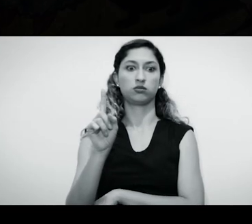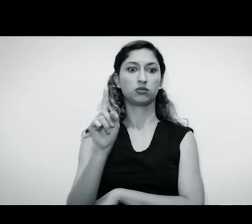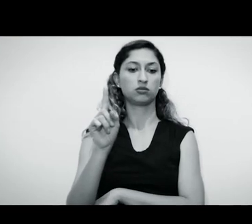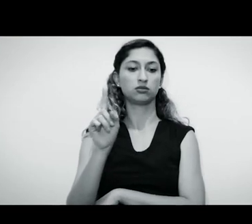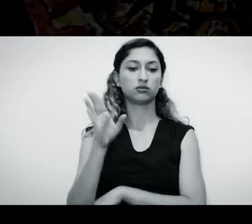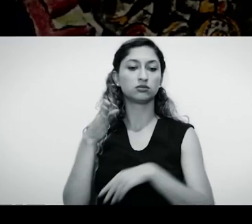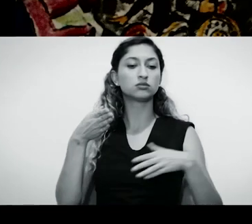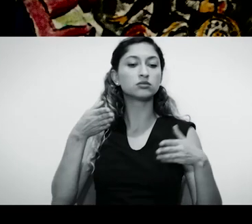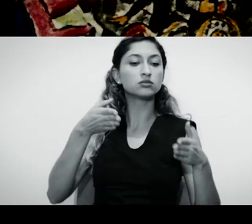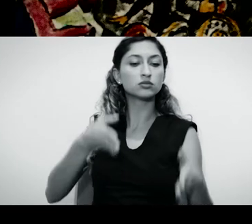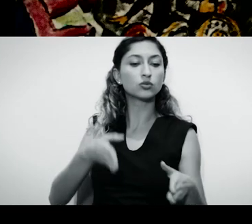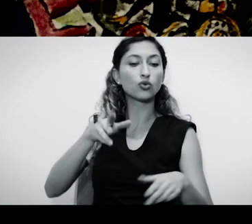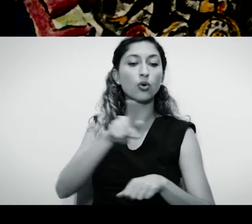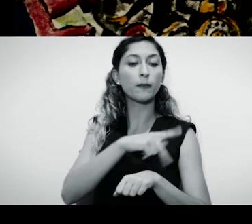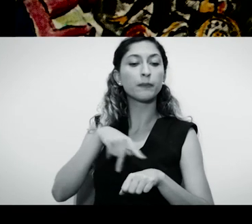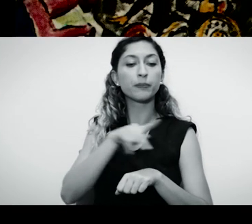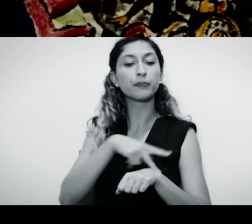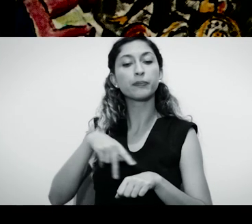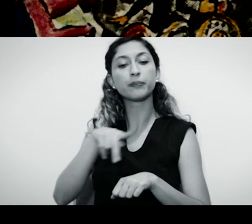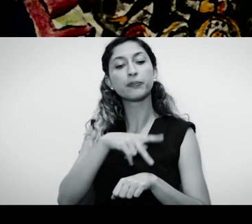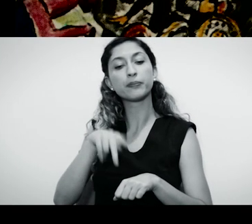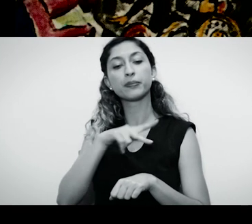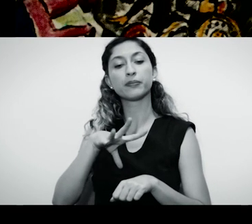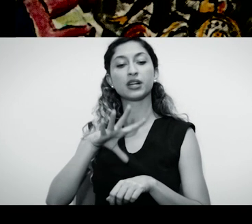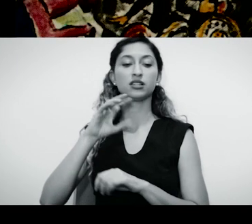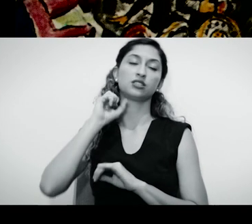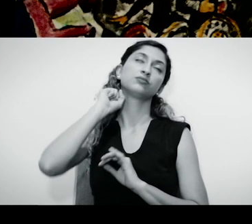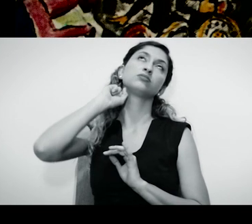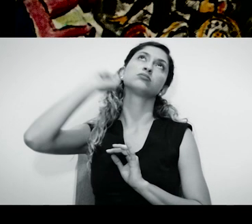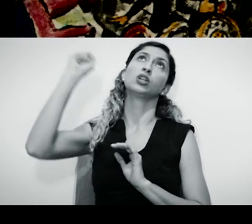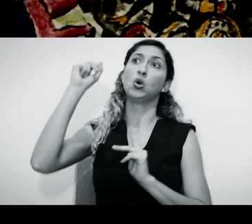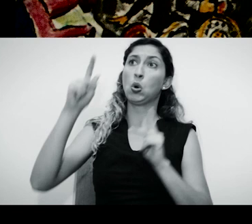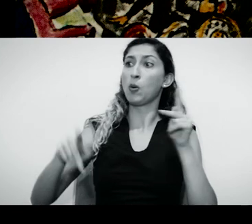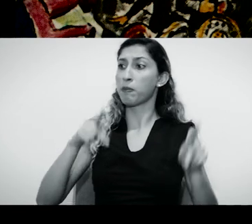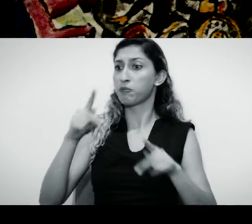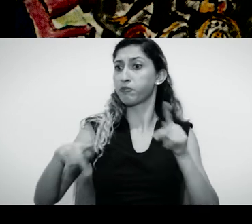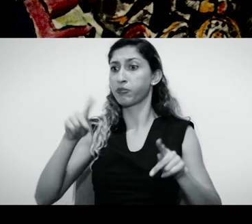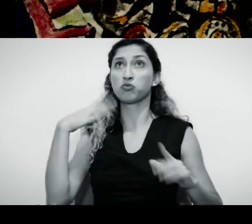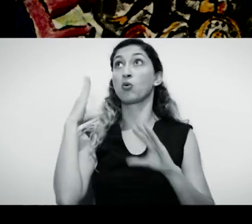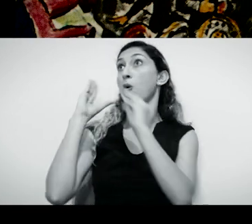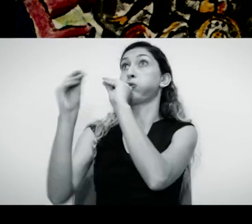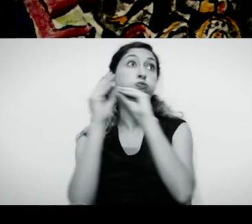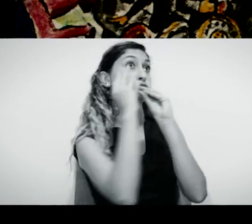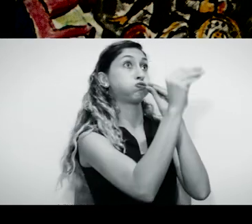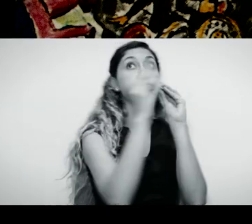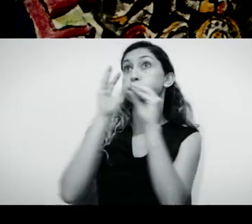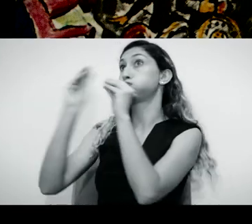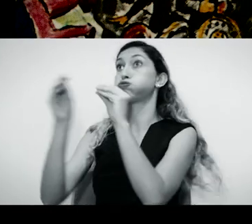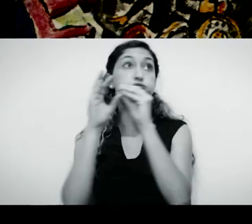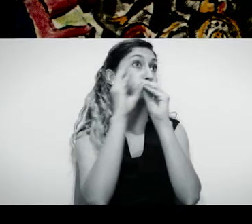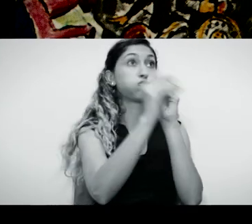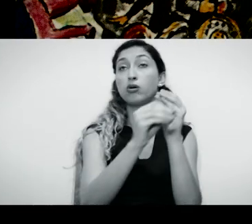Chegaram numa tal praça que se chama Tiradentes. O povo ia fugindo, tudo dando cambalhota. Lassarotes,